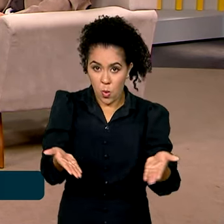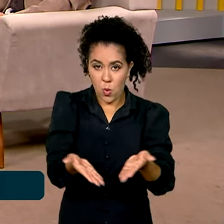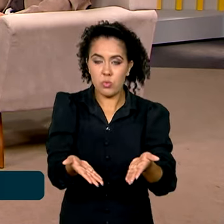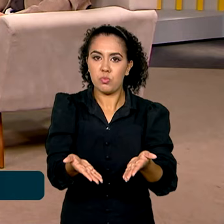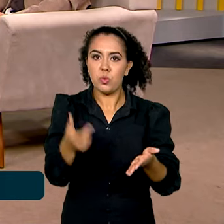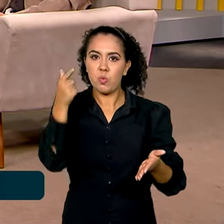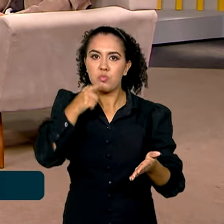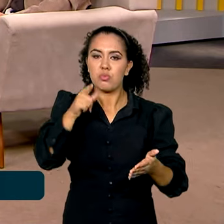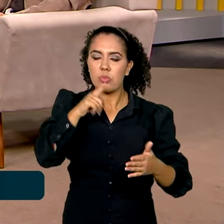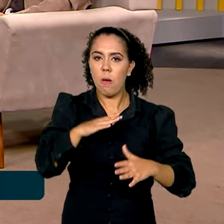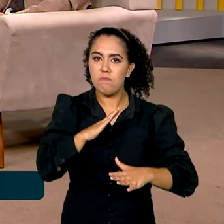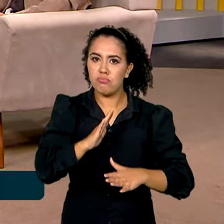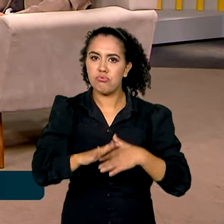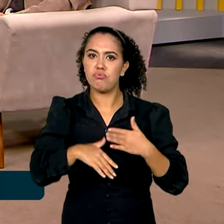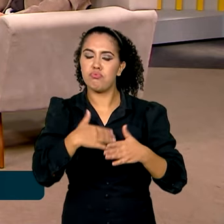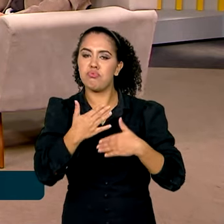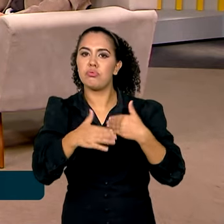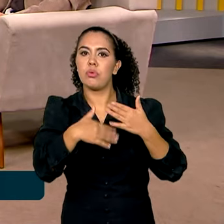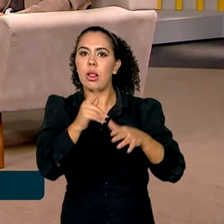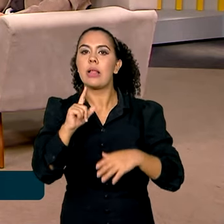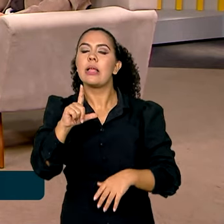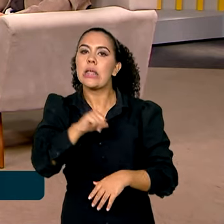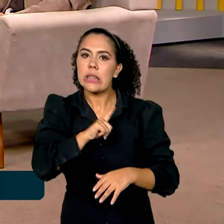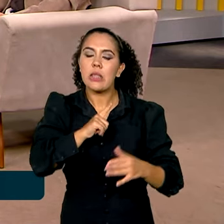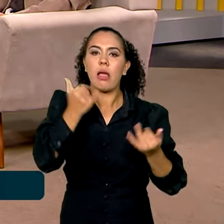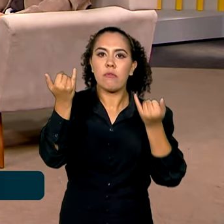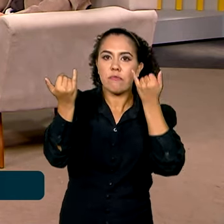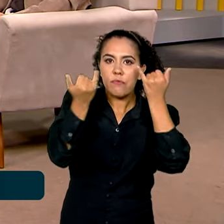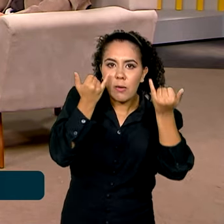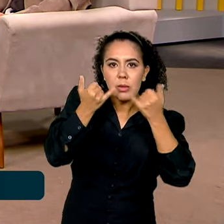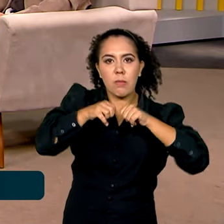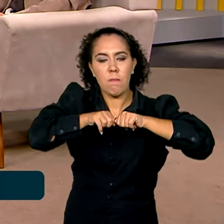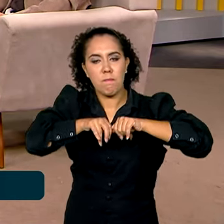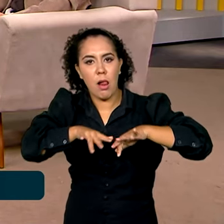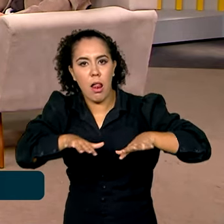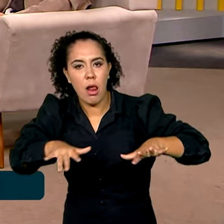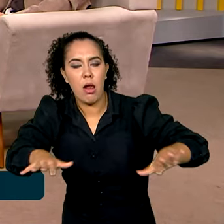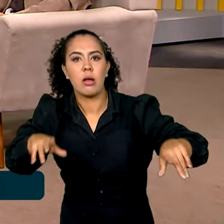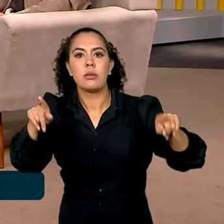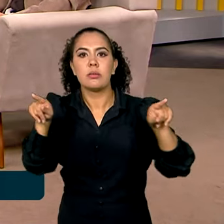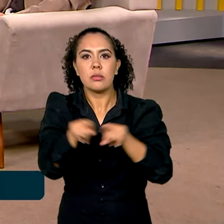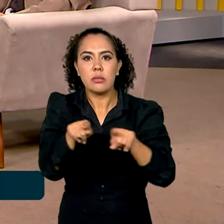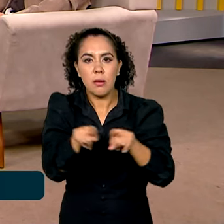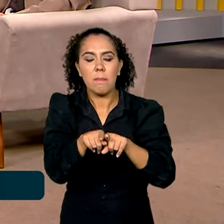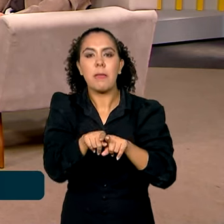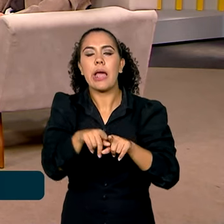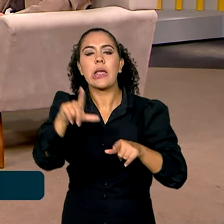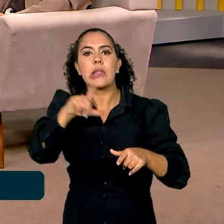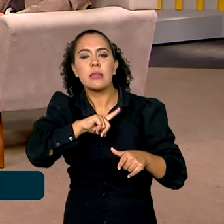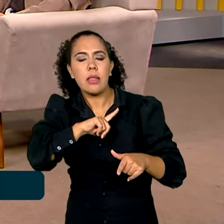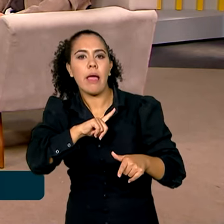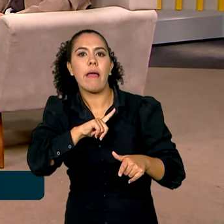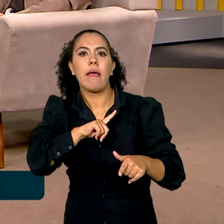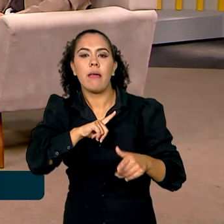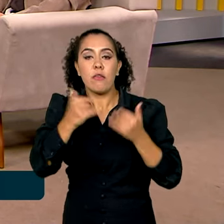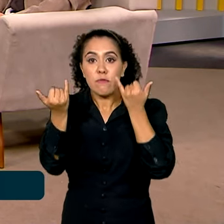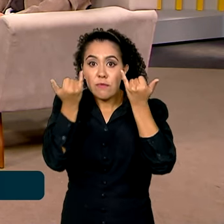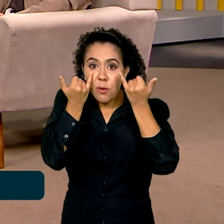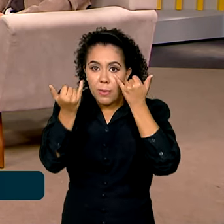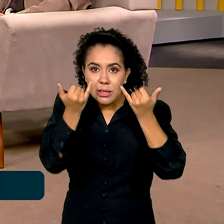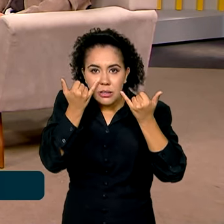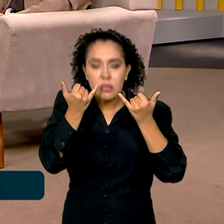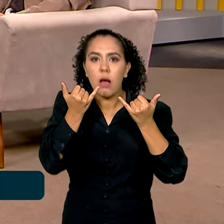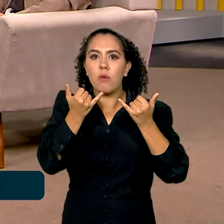evolução da nossa atividade, nós temos informes, nós temos difusão de informações,